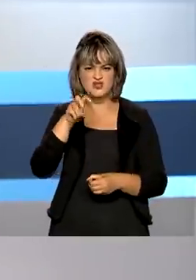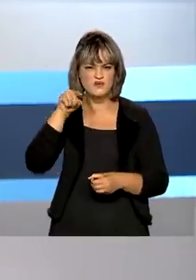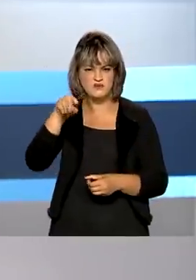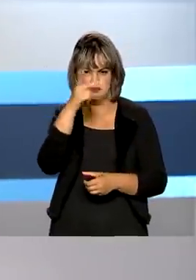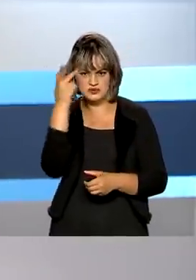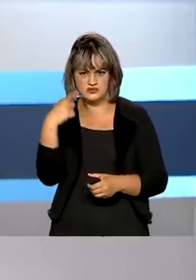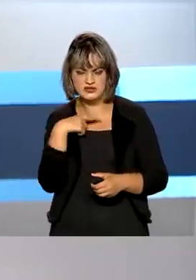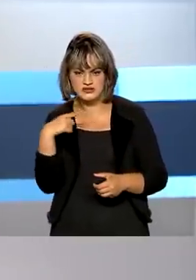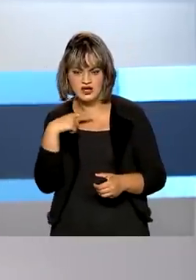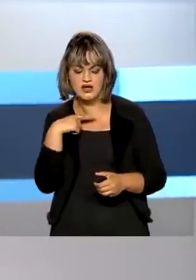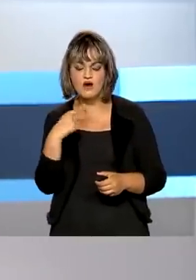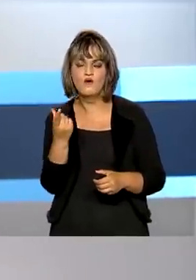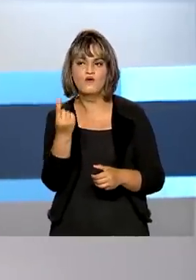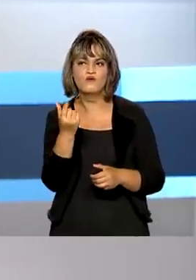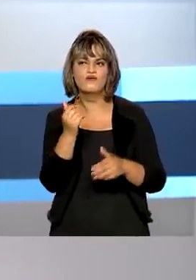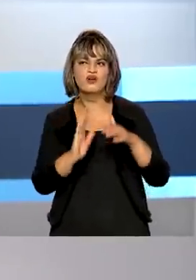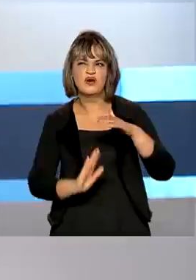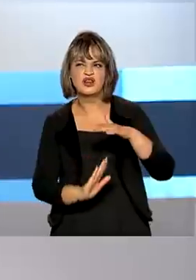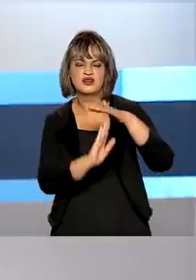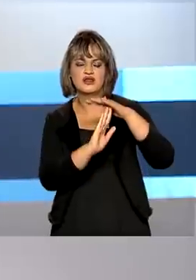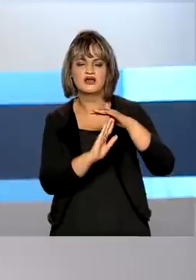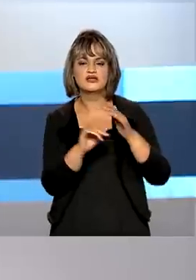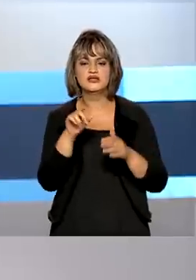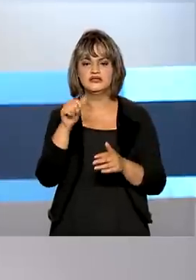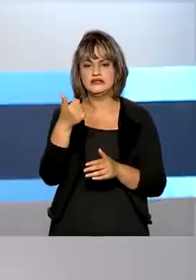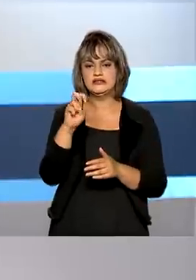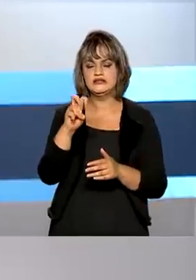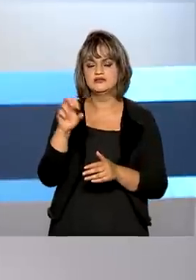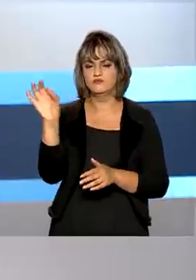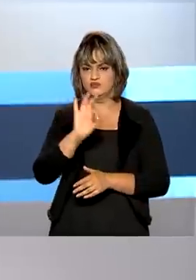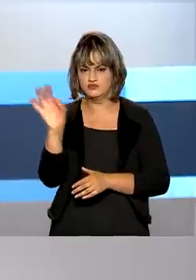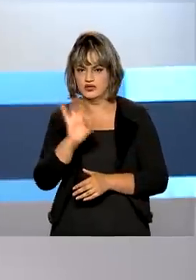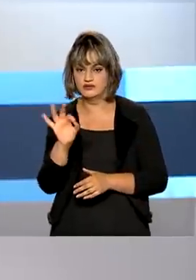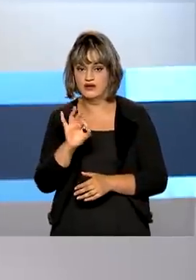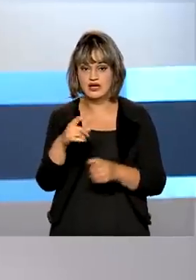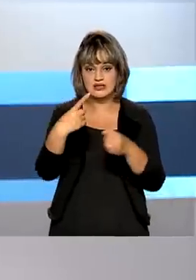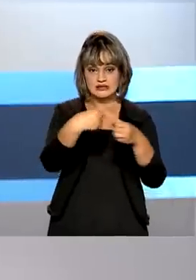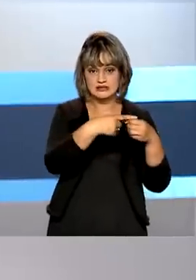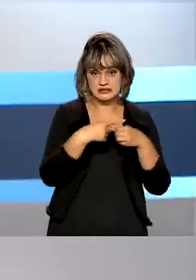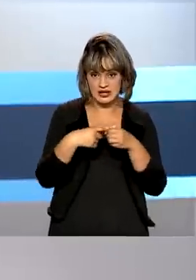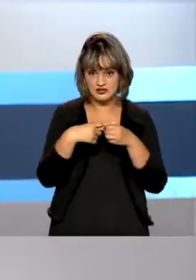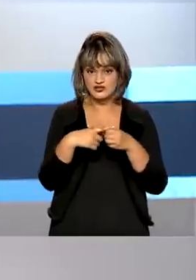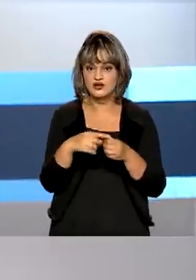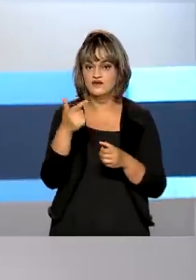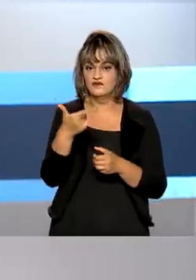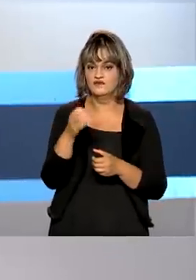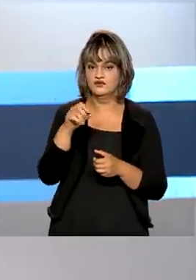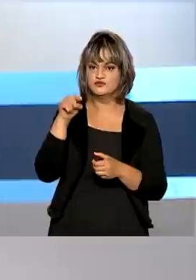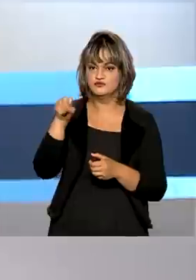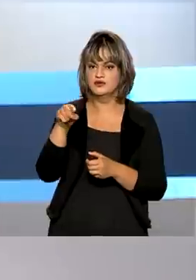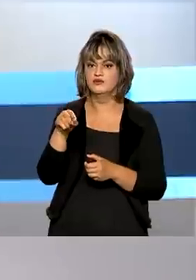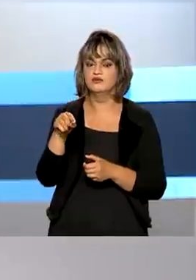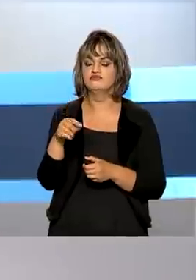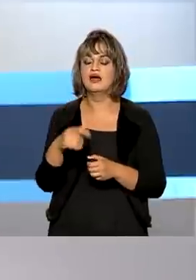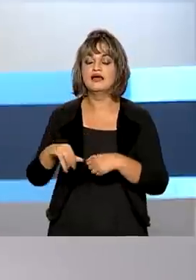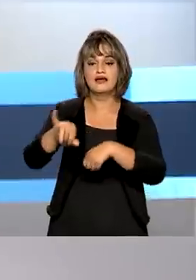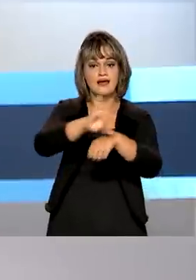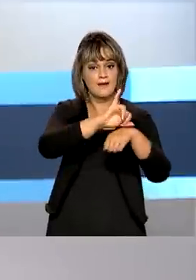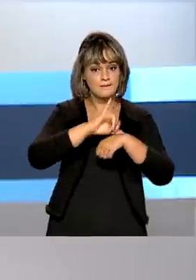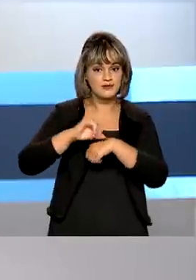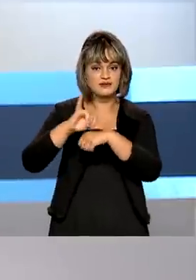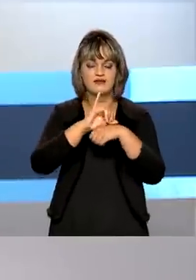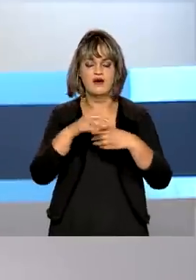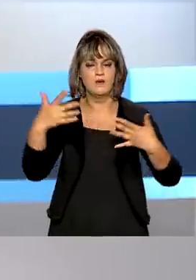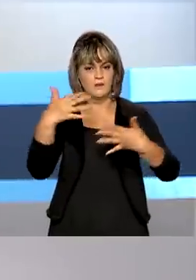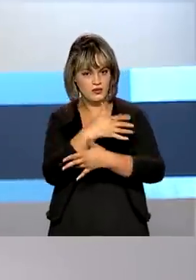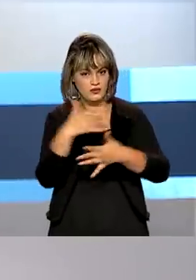dos imóveis será aumentado em 15%. Em cidades entre 20 mil e 50 mil moradores, capitais e regiões